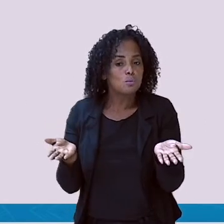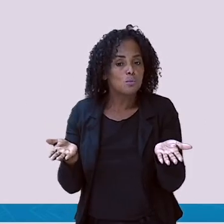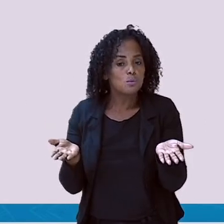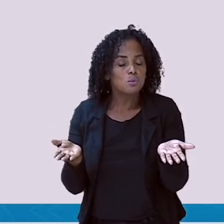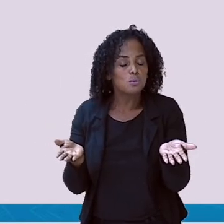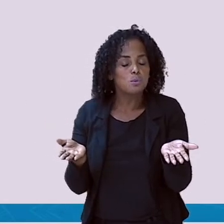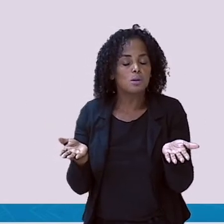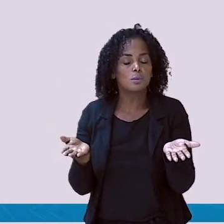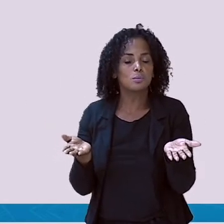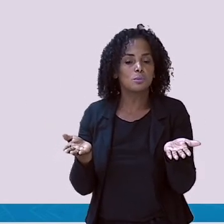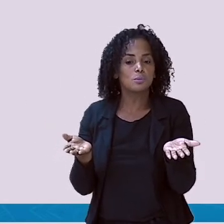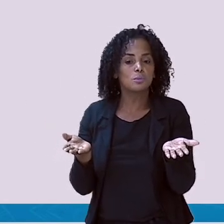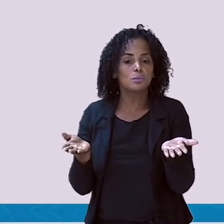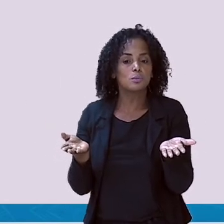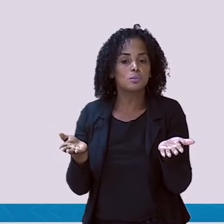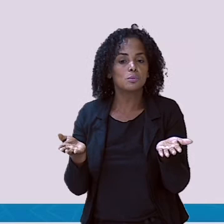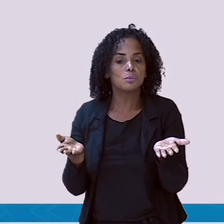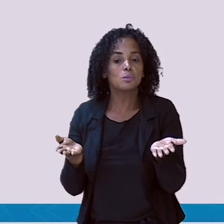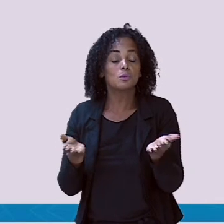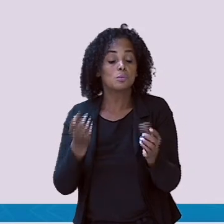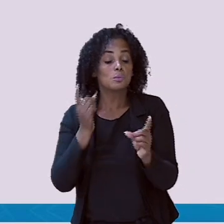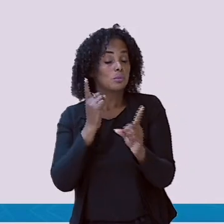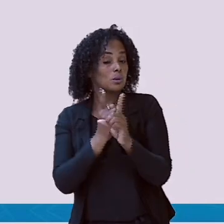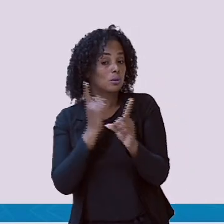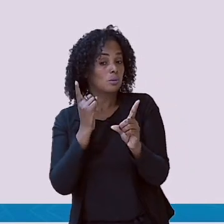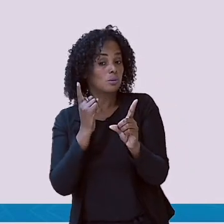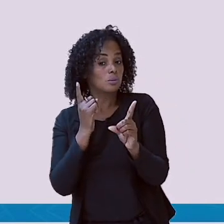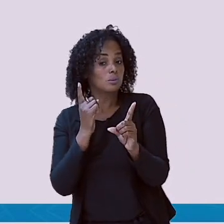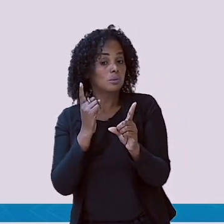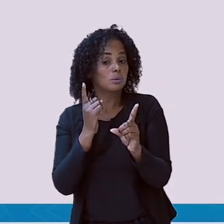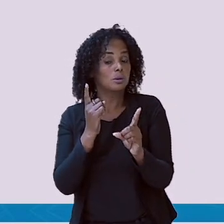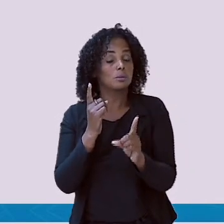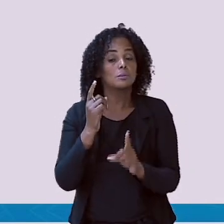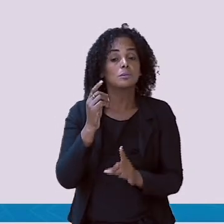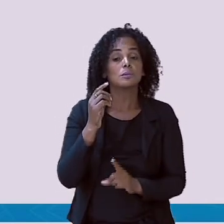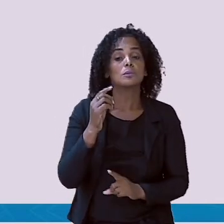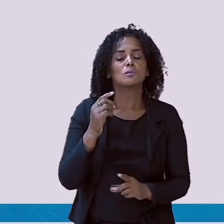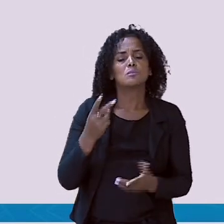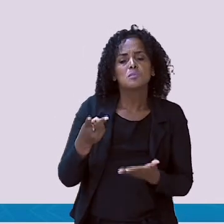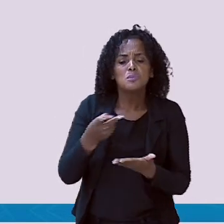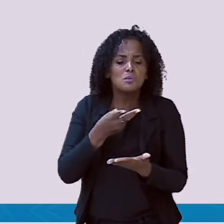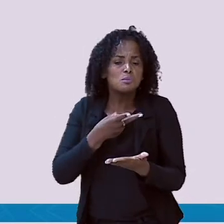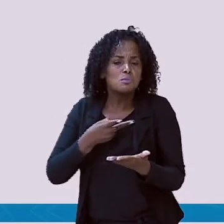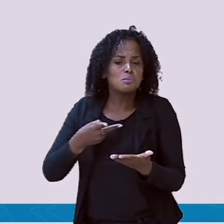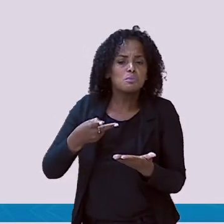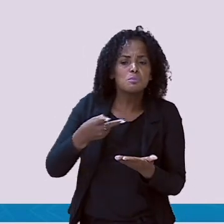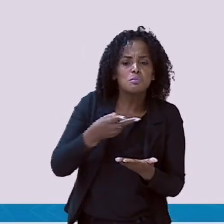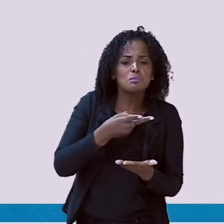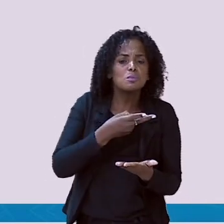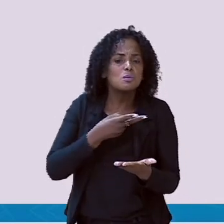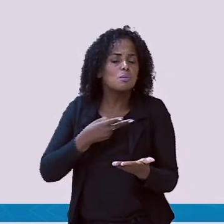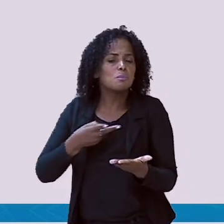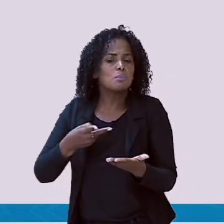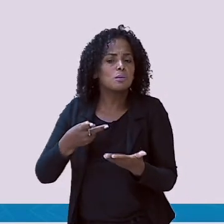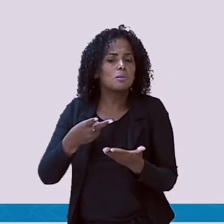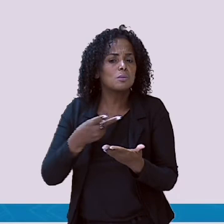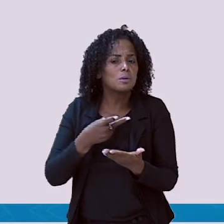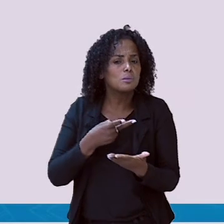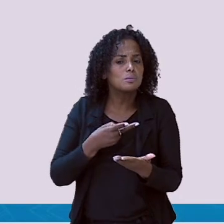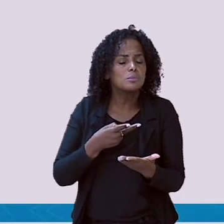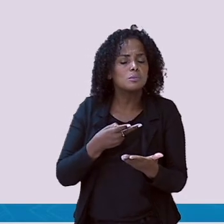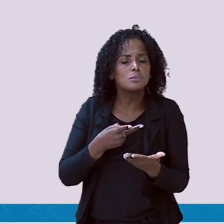nossa primeira sílaba da palavra Tomada, nós temos a letra T. Vamos procurar? letra T juntinho com a letra O,